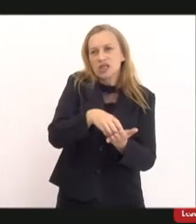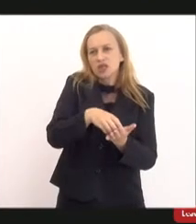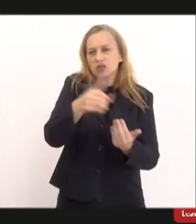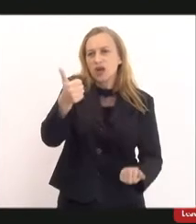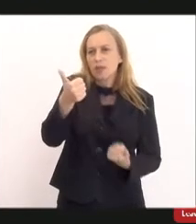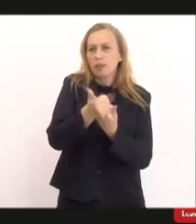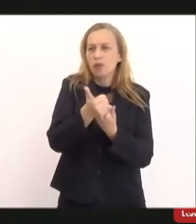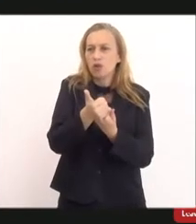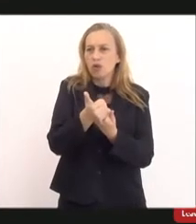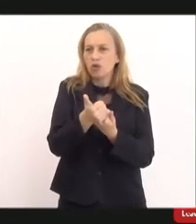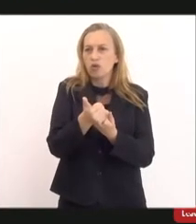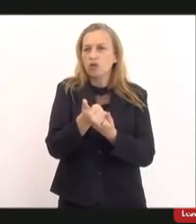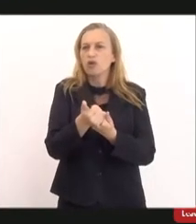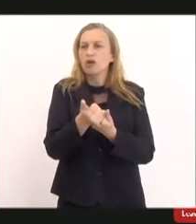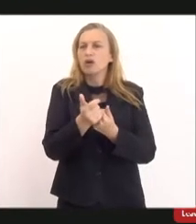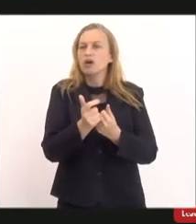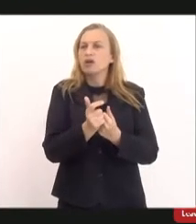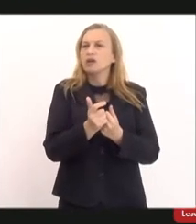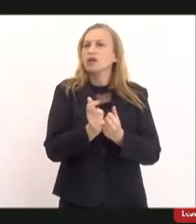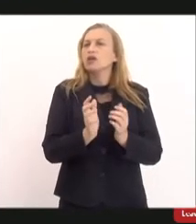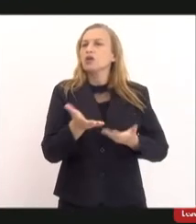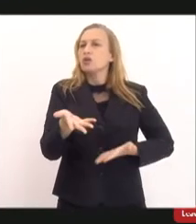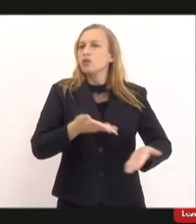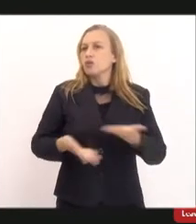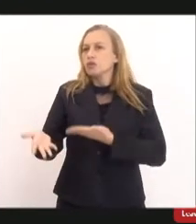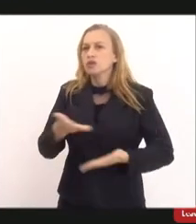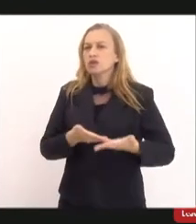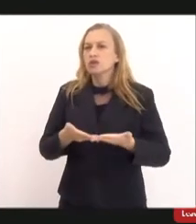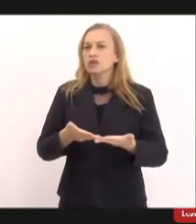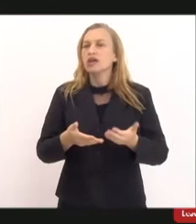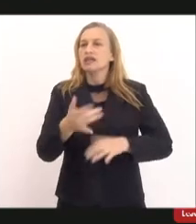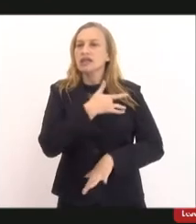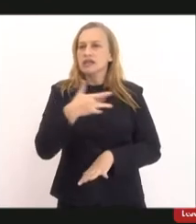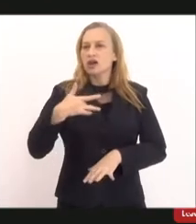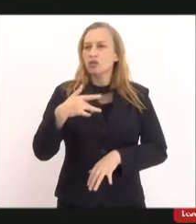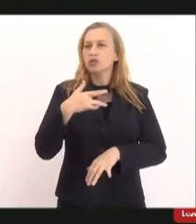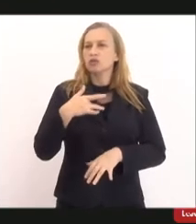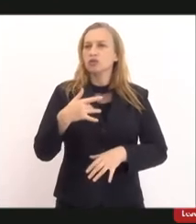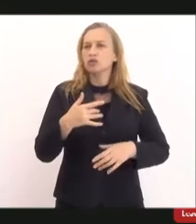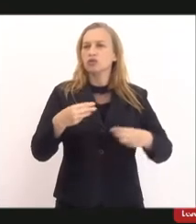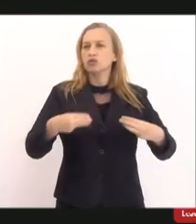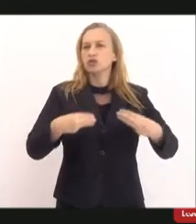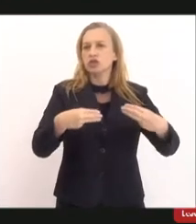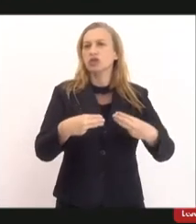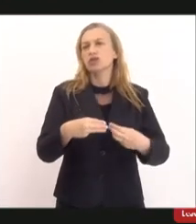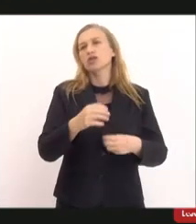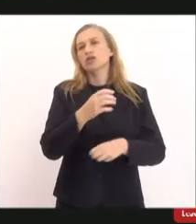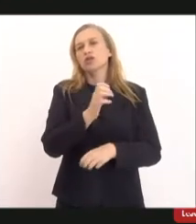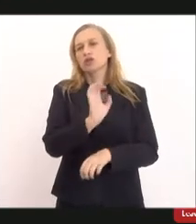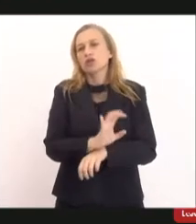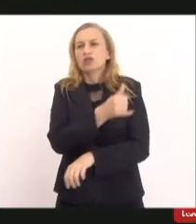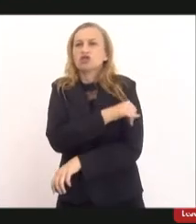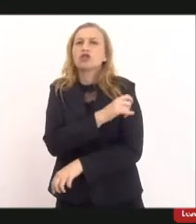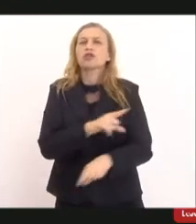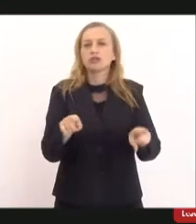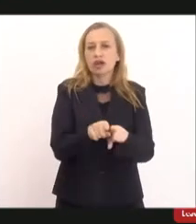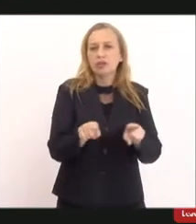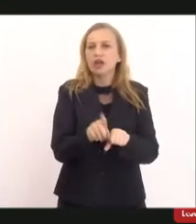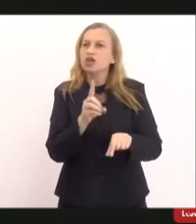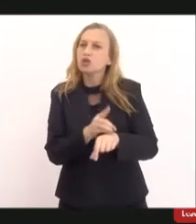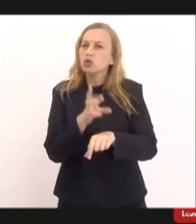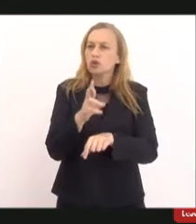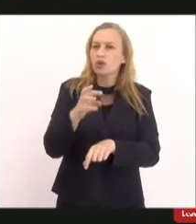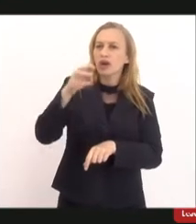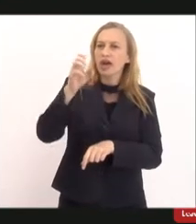Operacional das Promotorias de Justiça de Tutela Coletiva de Defesa da Saúde do Ministério Público do Estado do Rio de Janeiro. Convidamos o